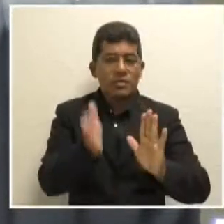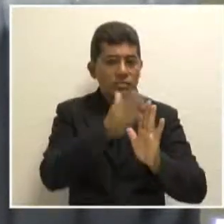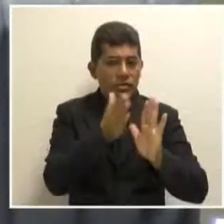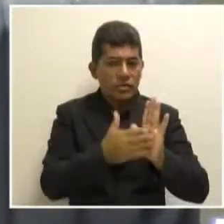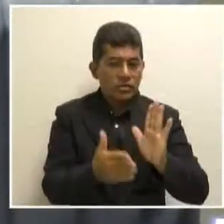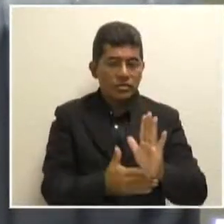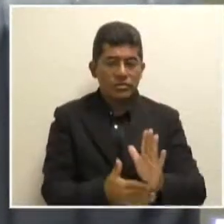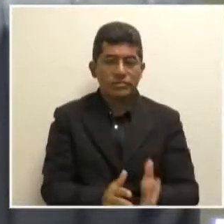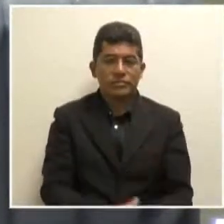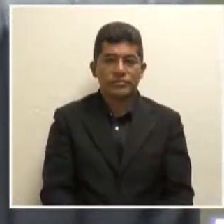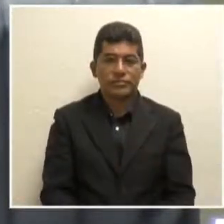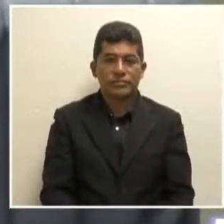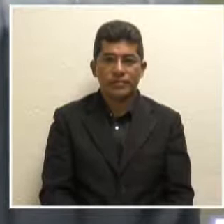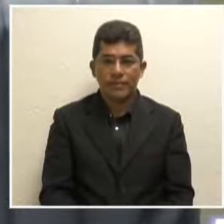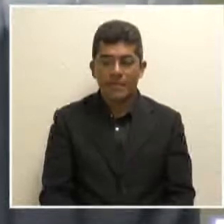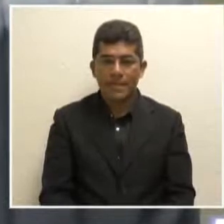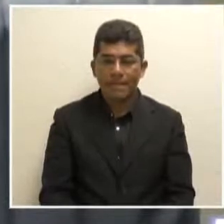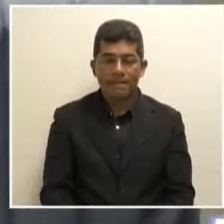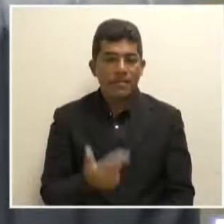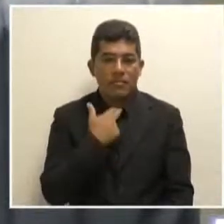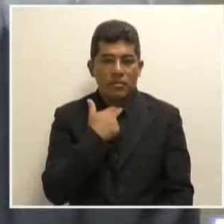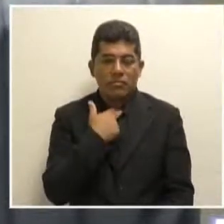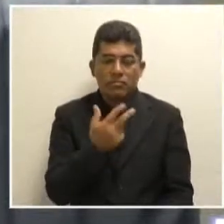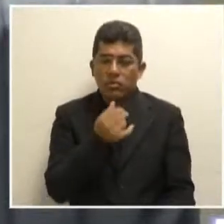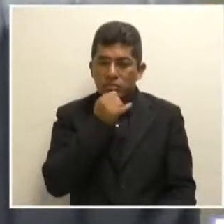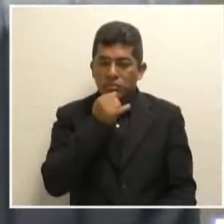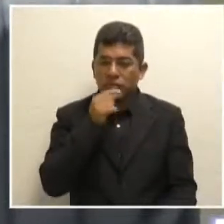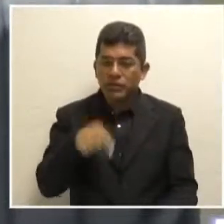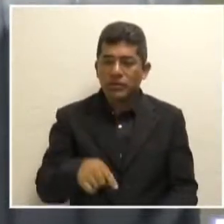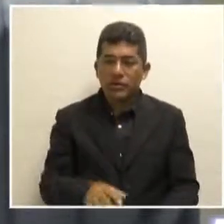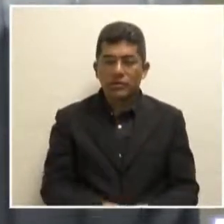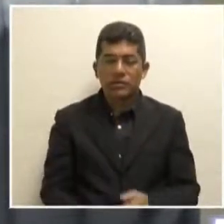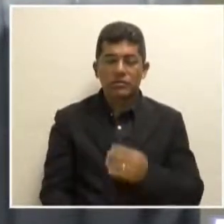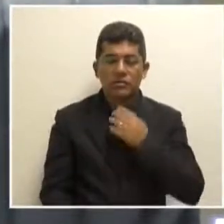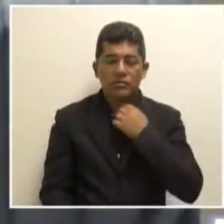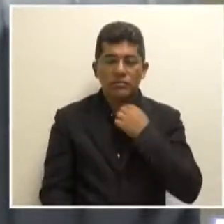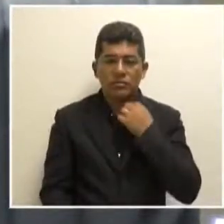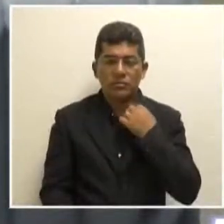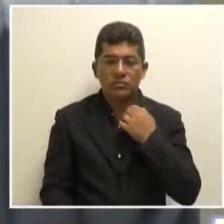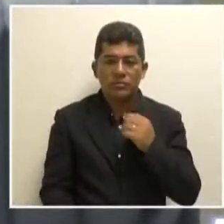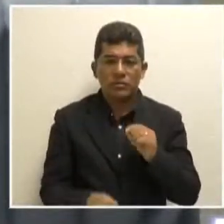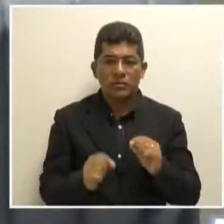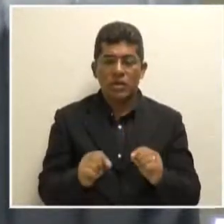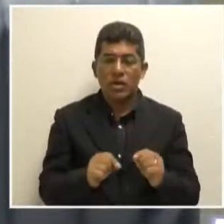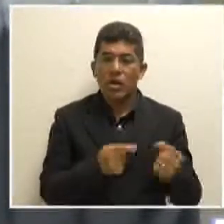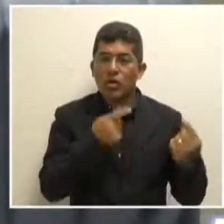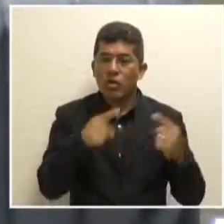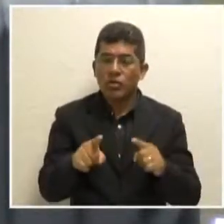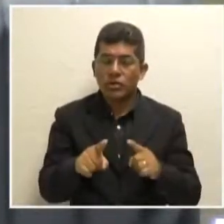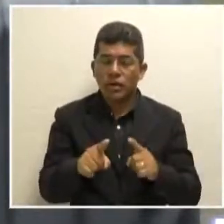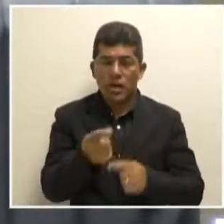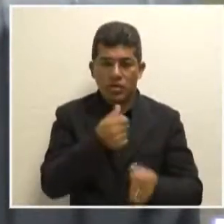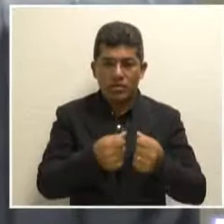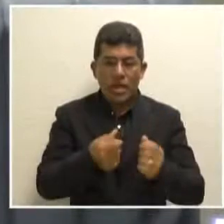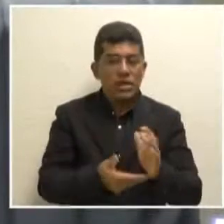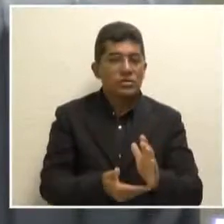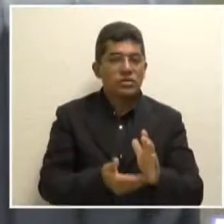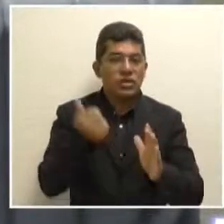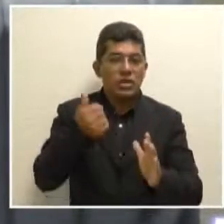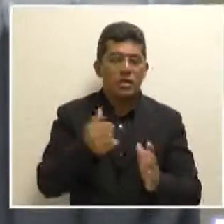de austeridade, porque nós não podemos, isso é contra a lógica econômica, tirar